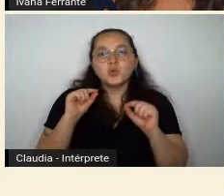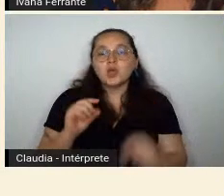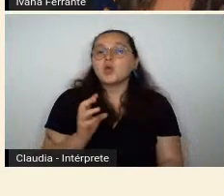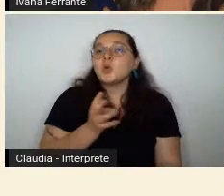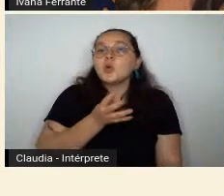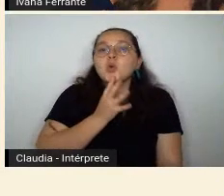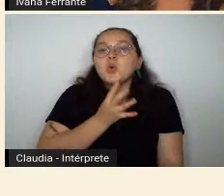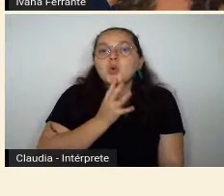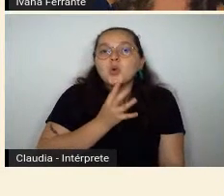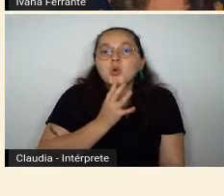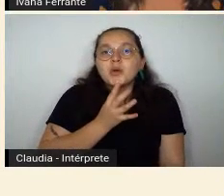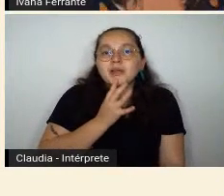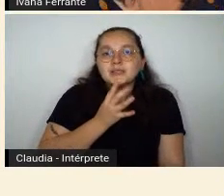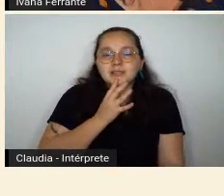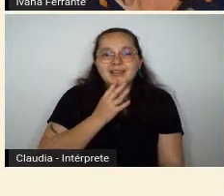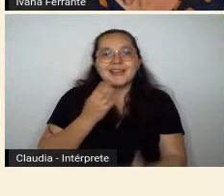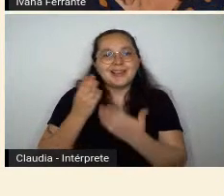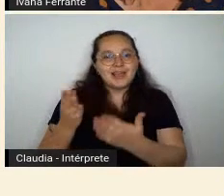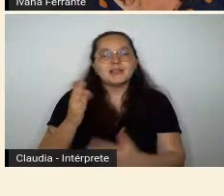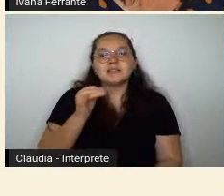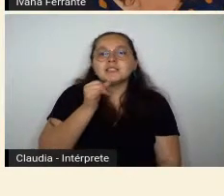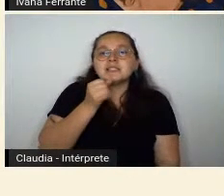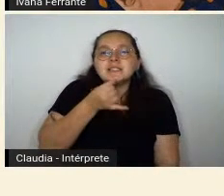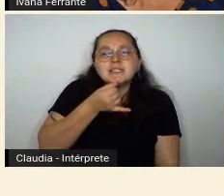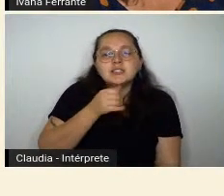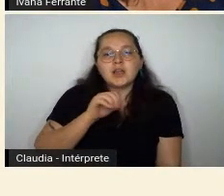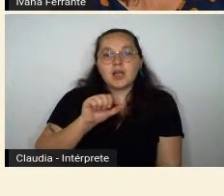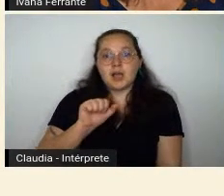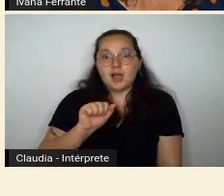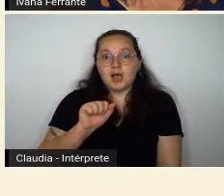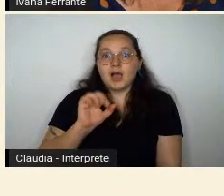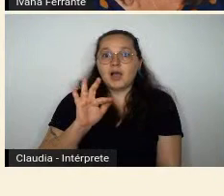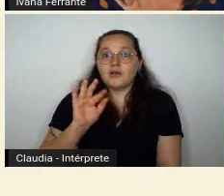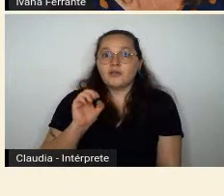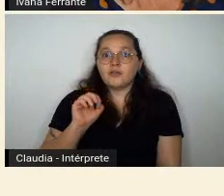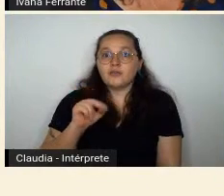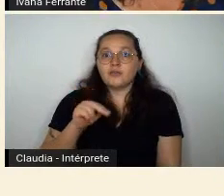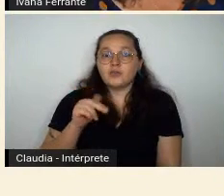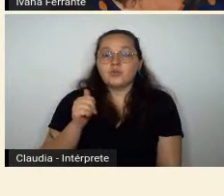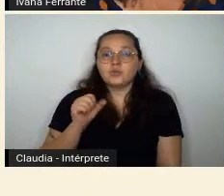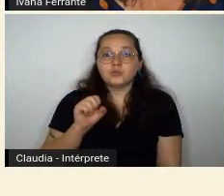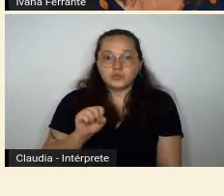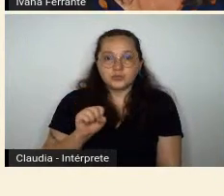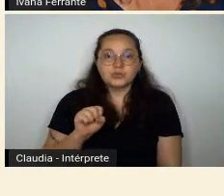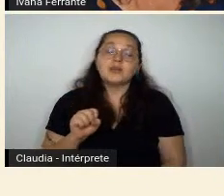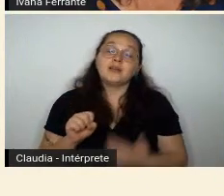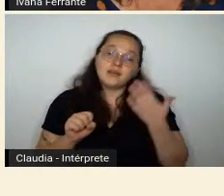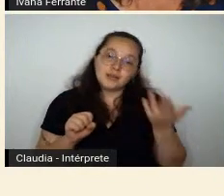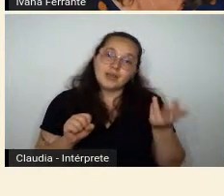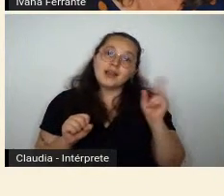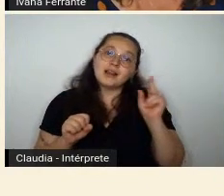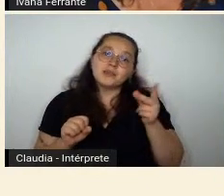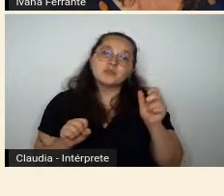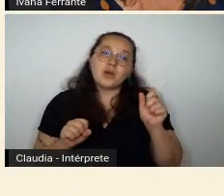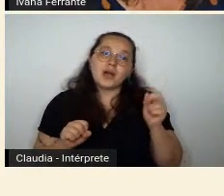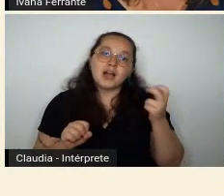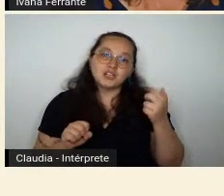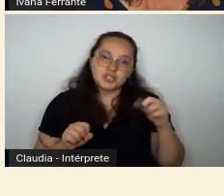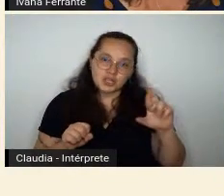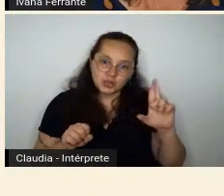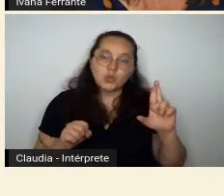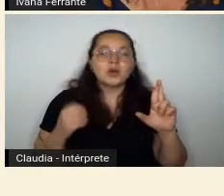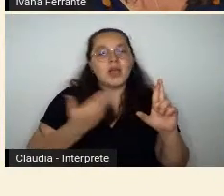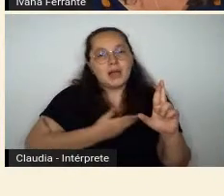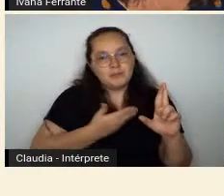triste, Alfonso de Guimarães, de quem a Genoa Barbosa for amigo e de quem leva influências